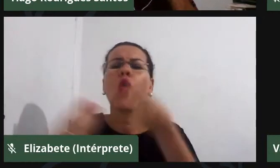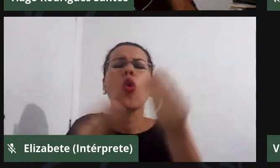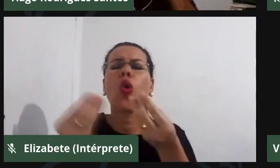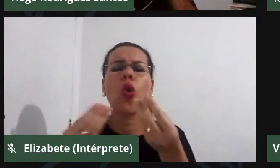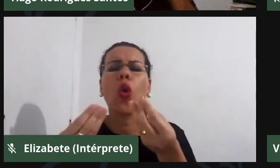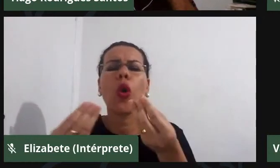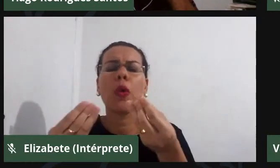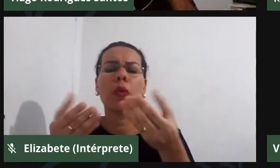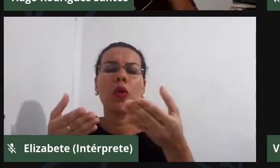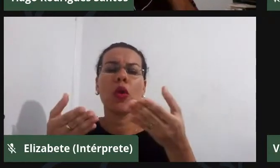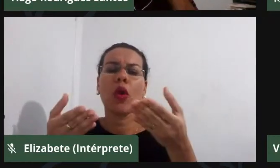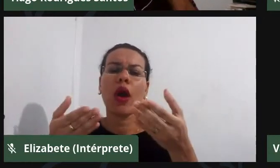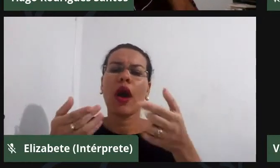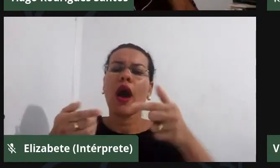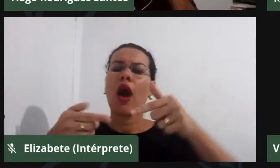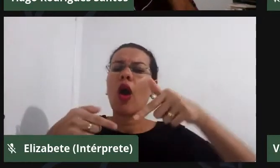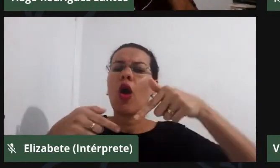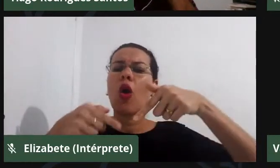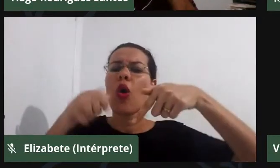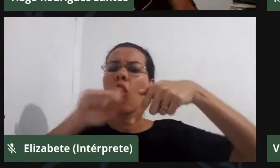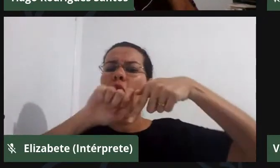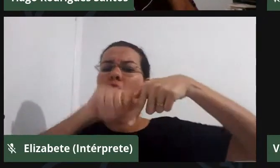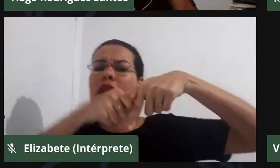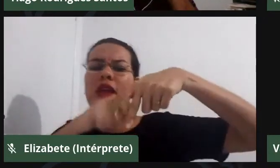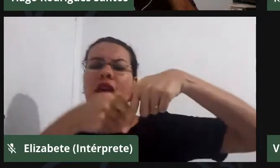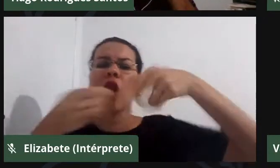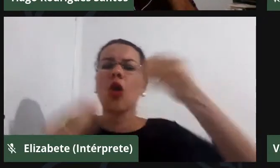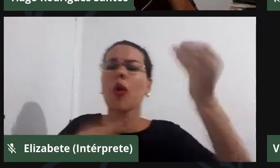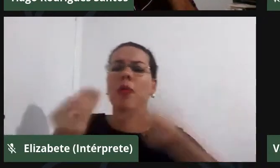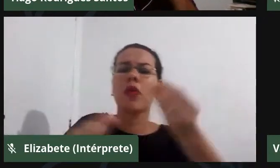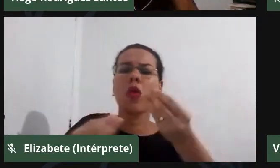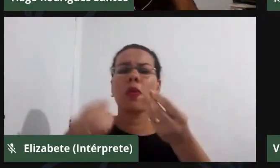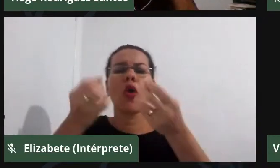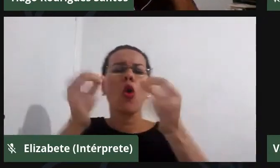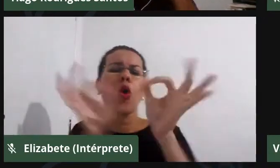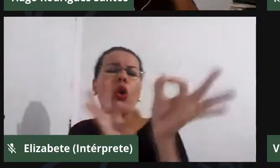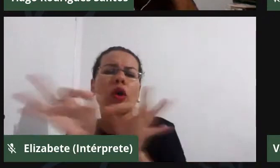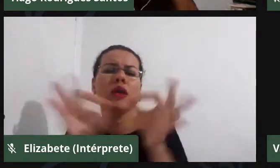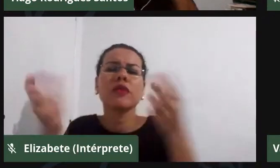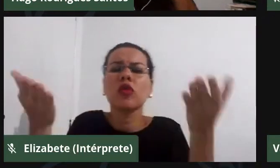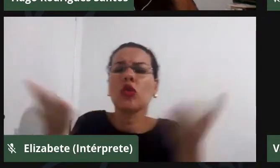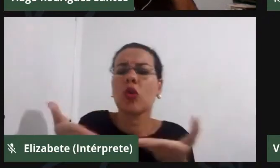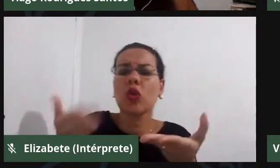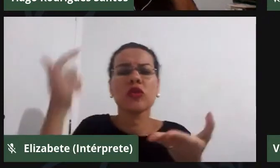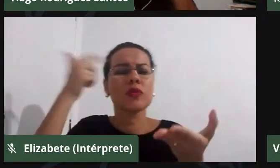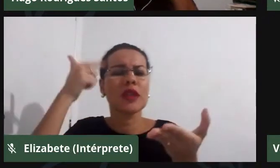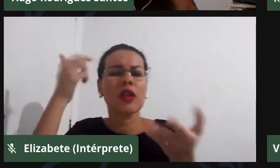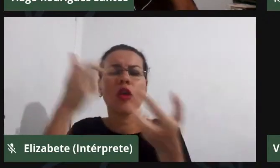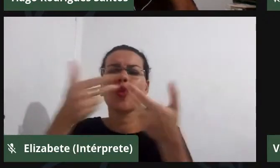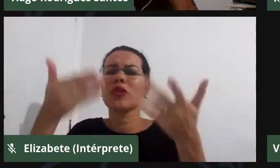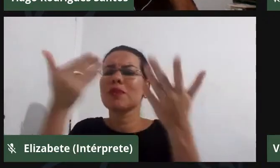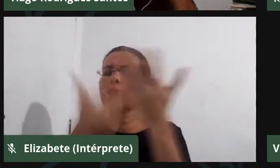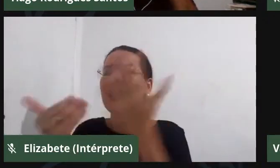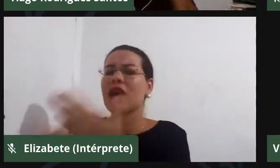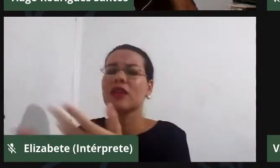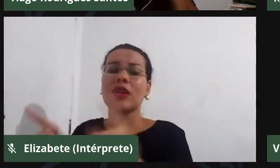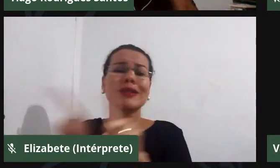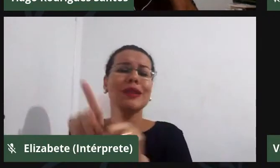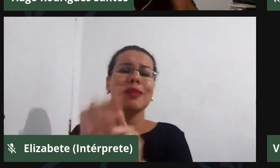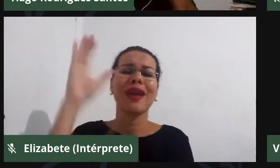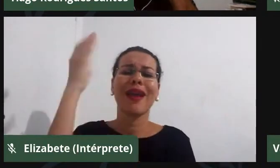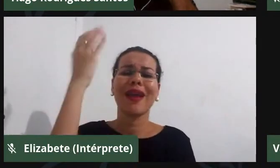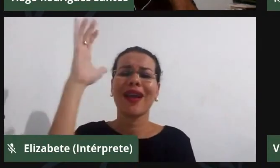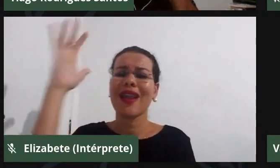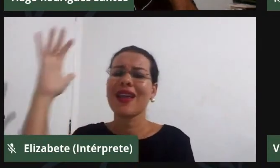organizando hoje em meio a tantas tantas percas e também a mudanças climáticas, eu sempre